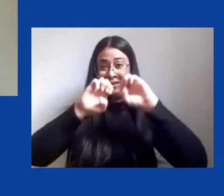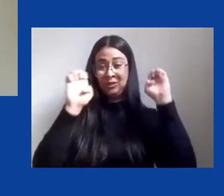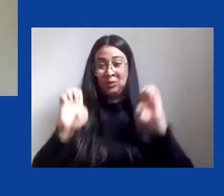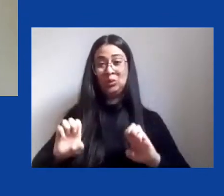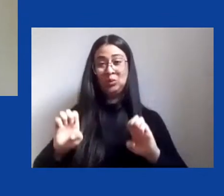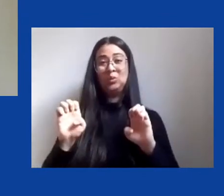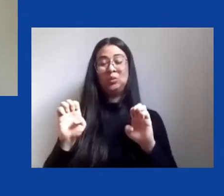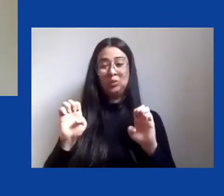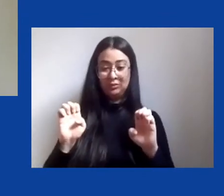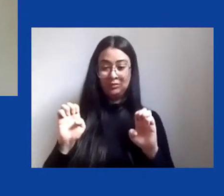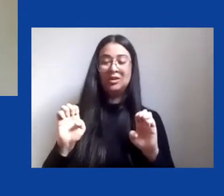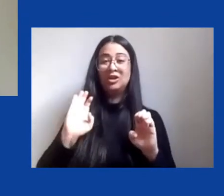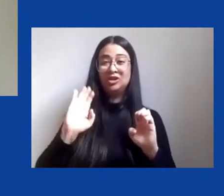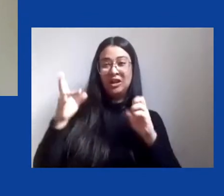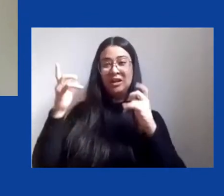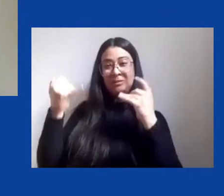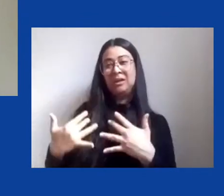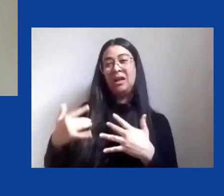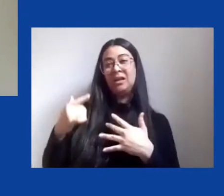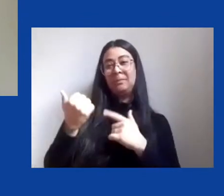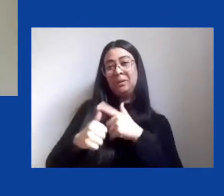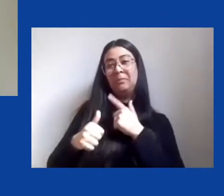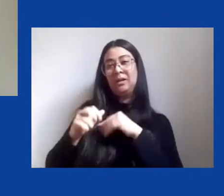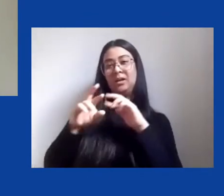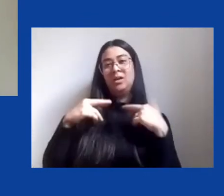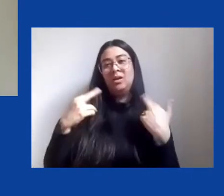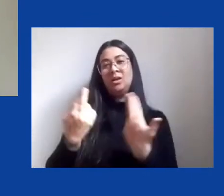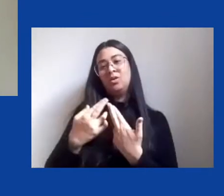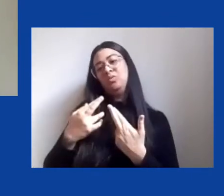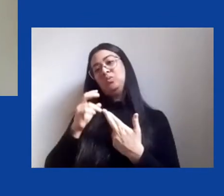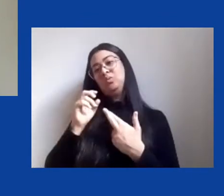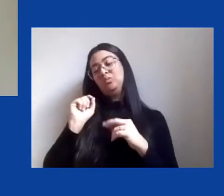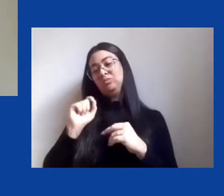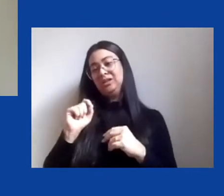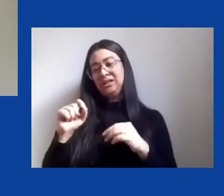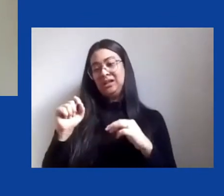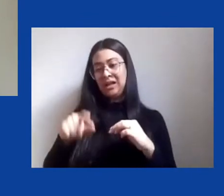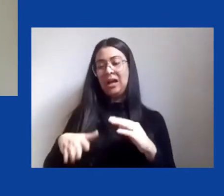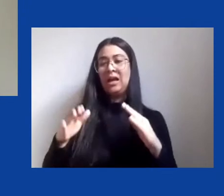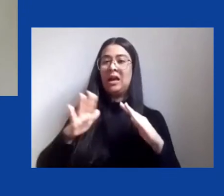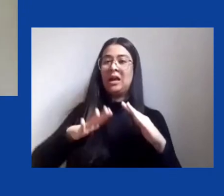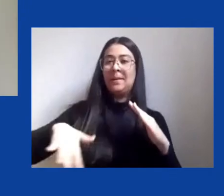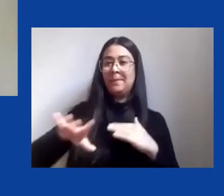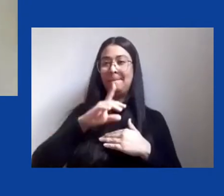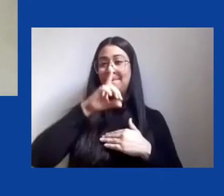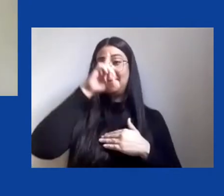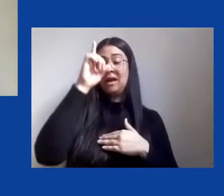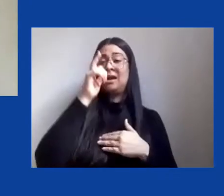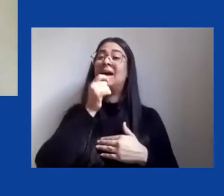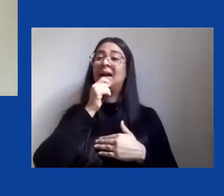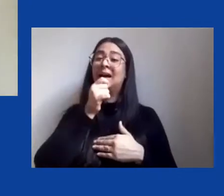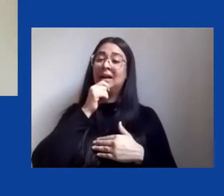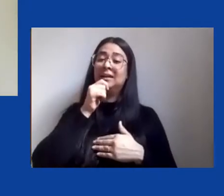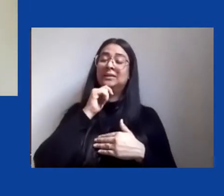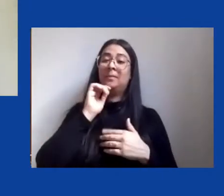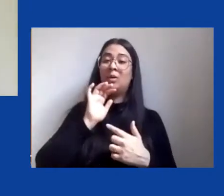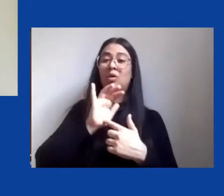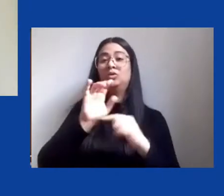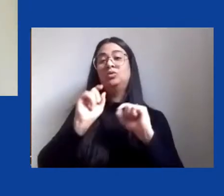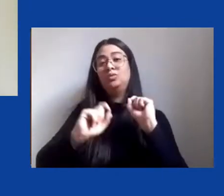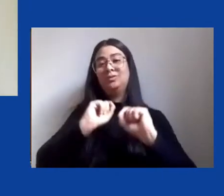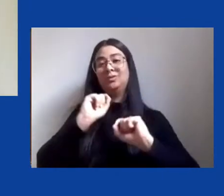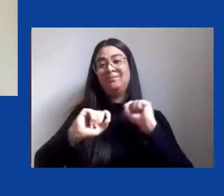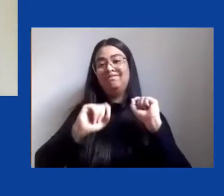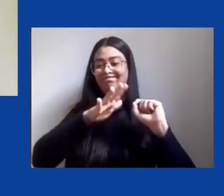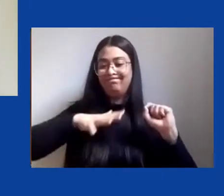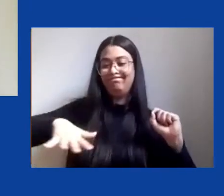ascensão, naquilo que se refere à questão ambiental, ainda parecem espaços disputáveis. Era isso,